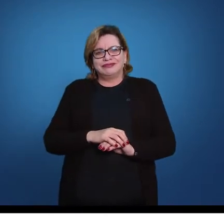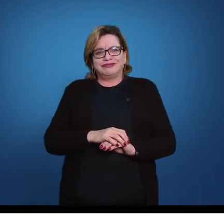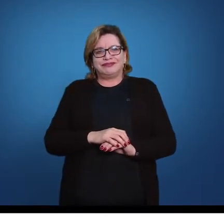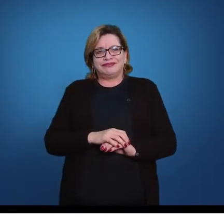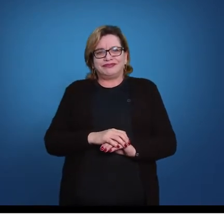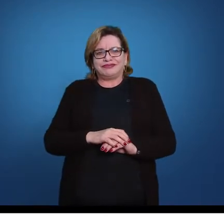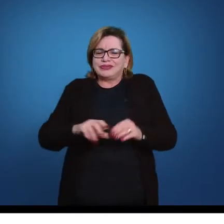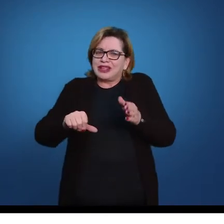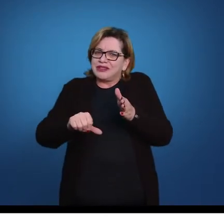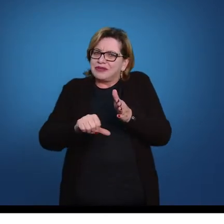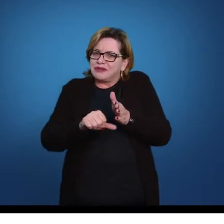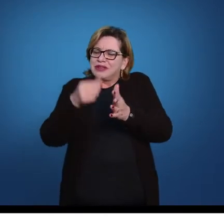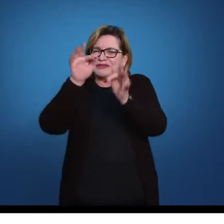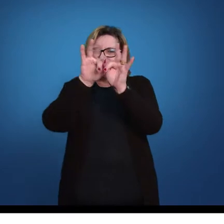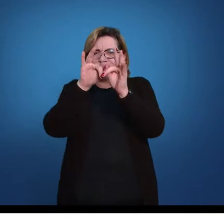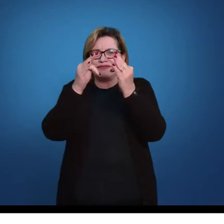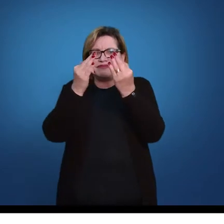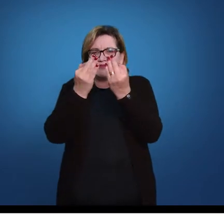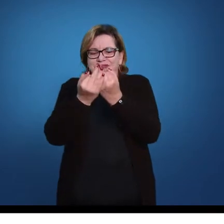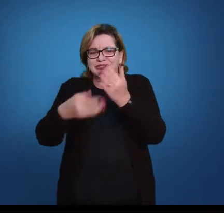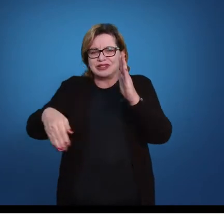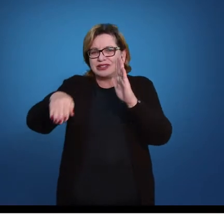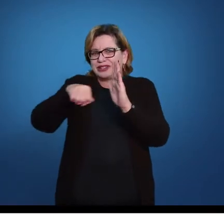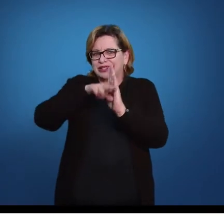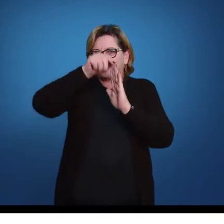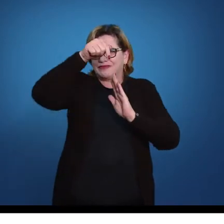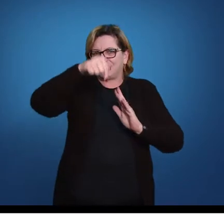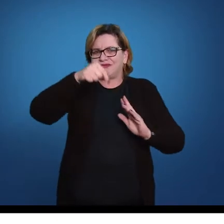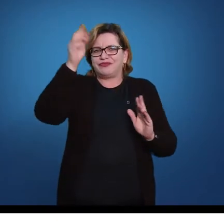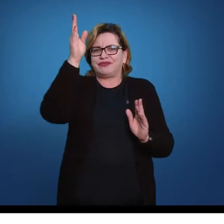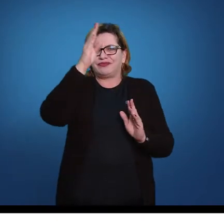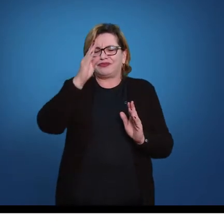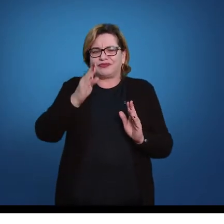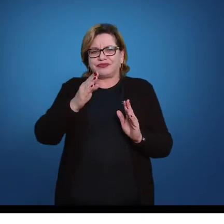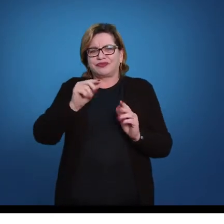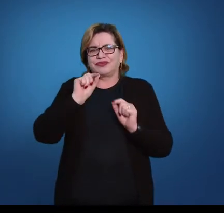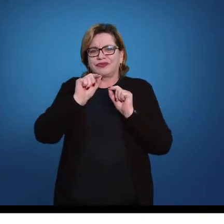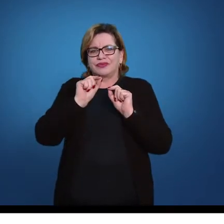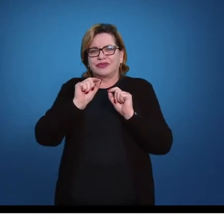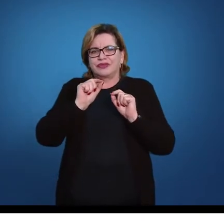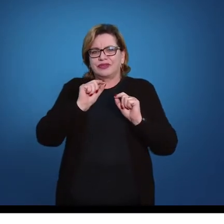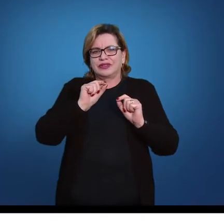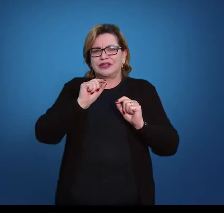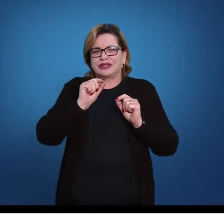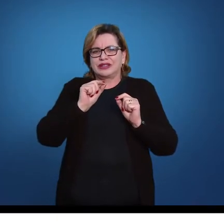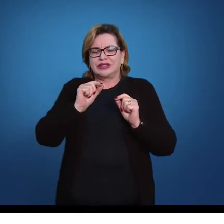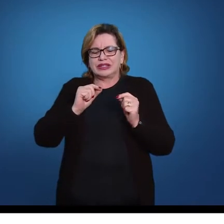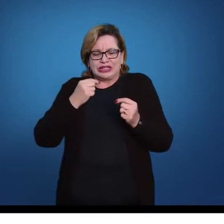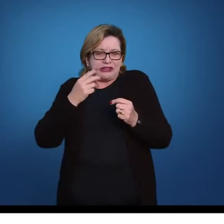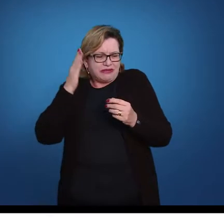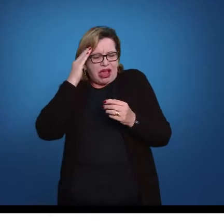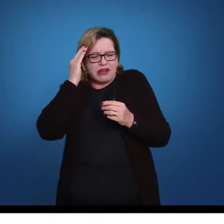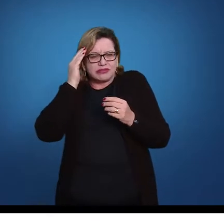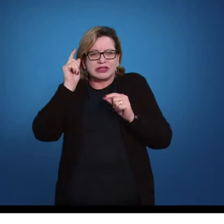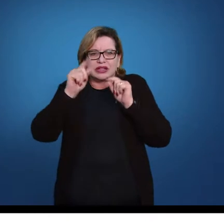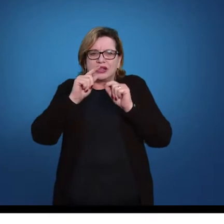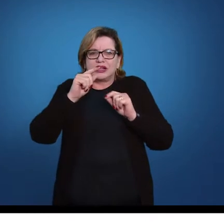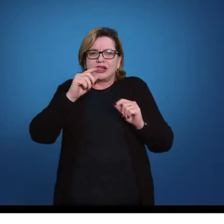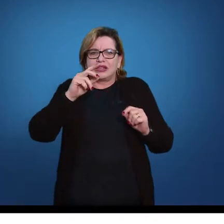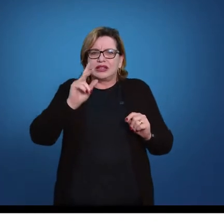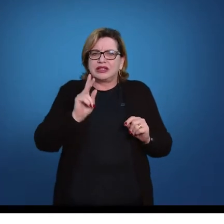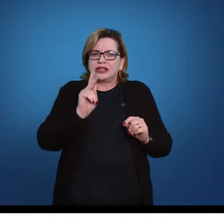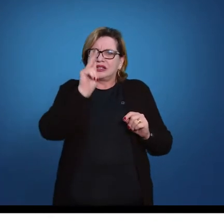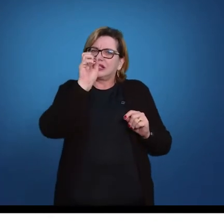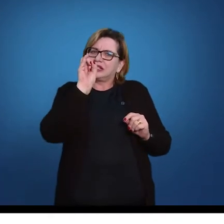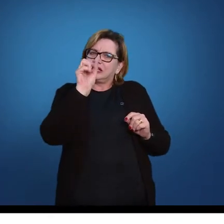As primeiras famílias a chegarem no Brasil foram, de que se tem registro, foram a família